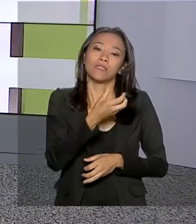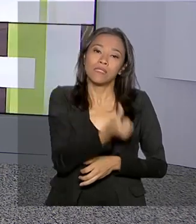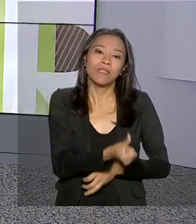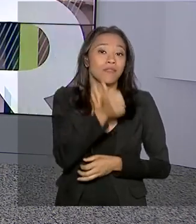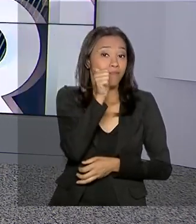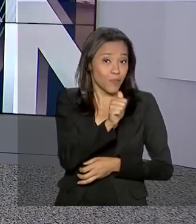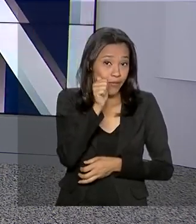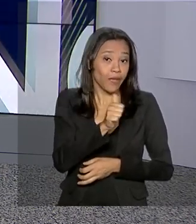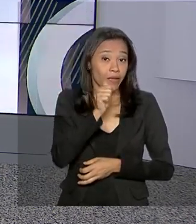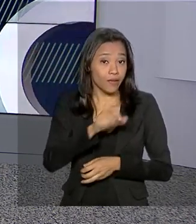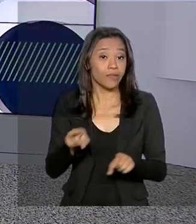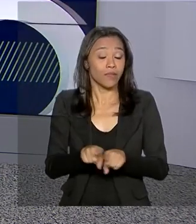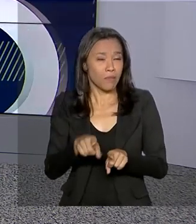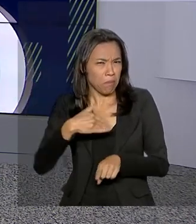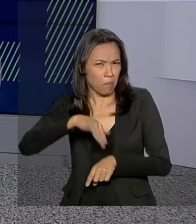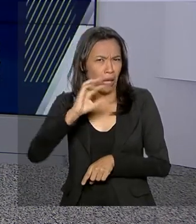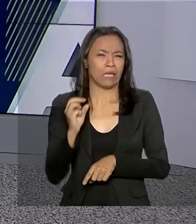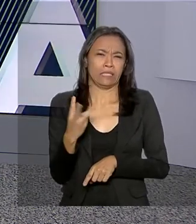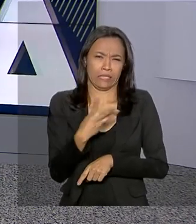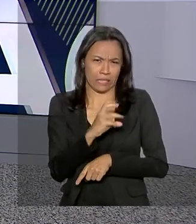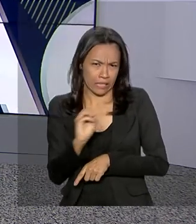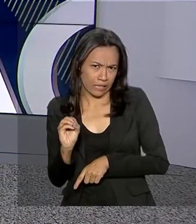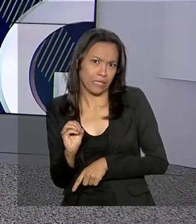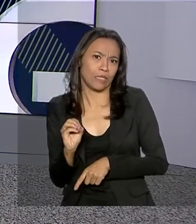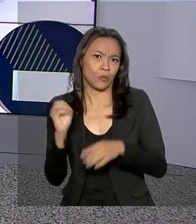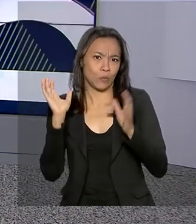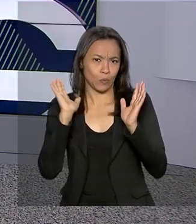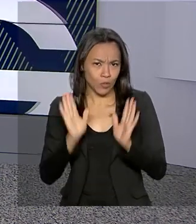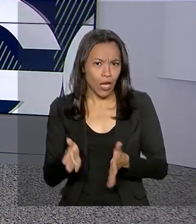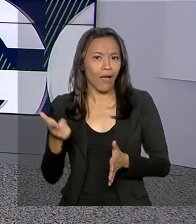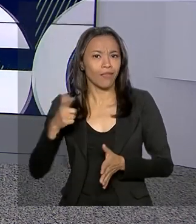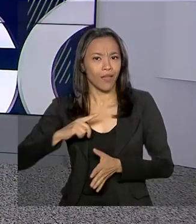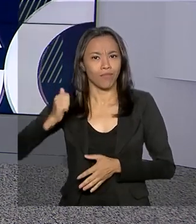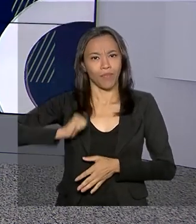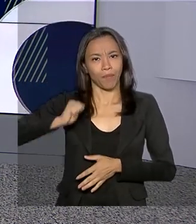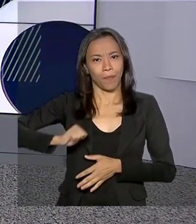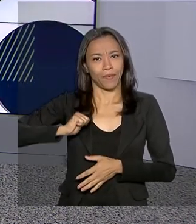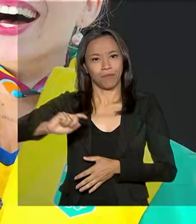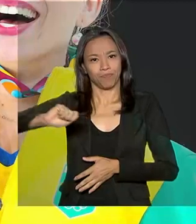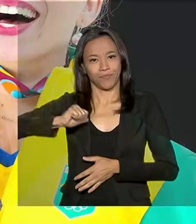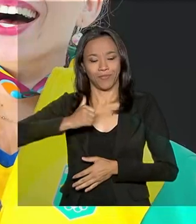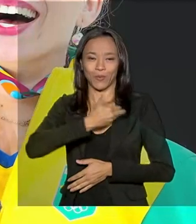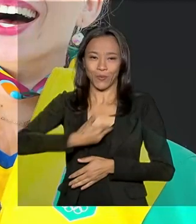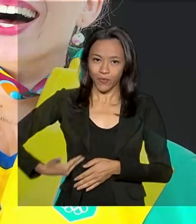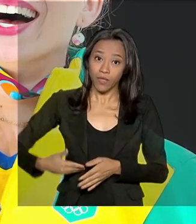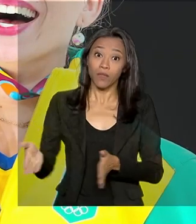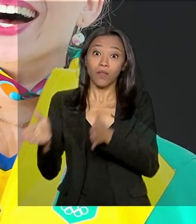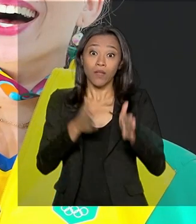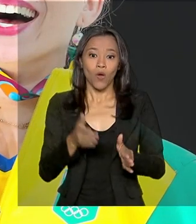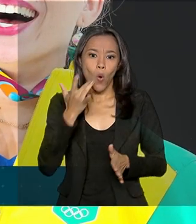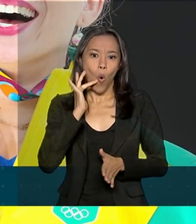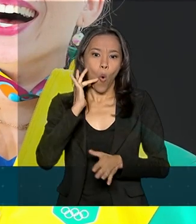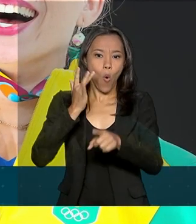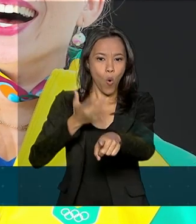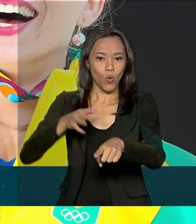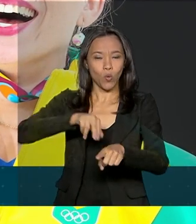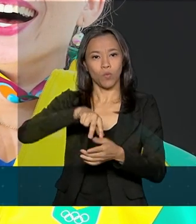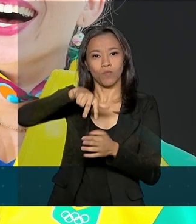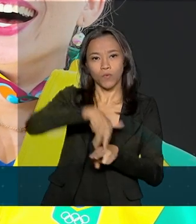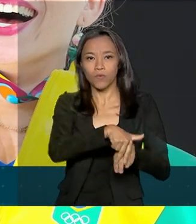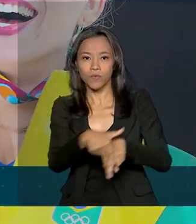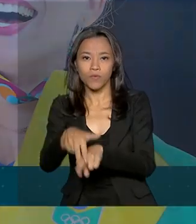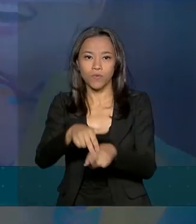mulheres. Mais de 300 são contemplados pelo Bolsa Atleta. Tivemos ouro também na patinação artística,